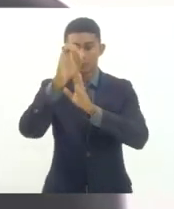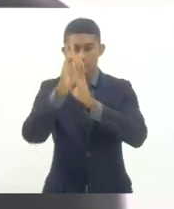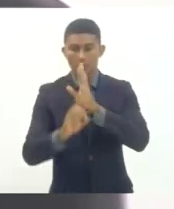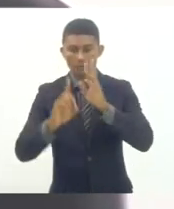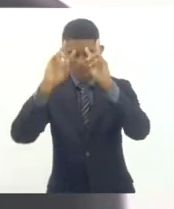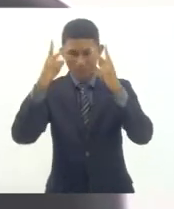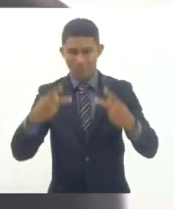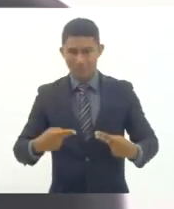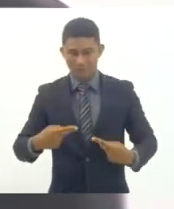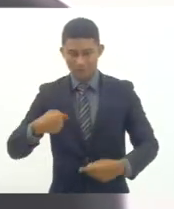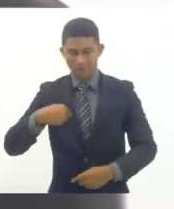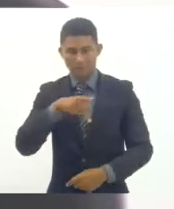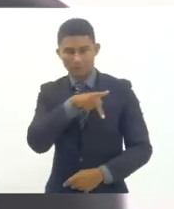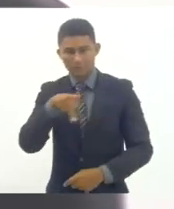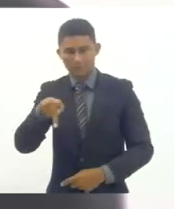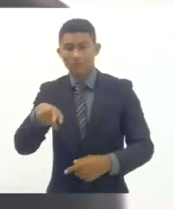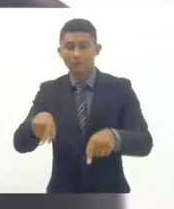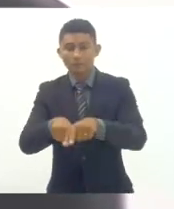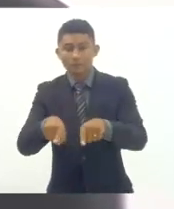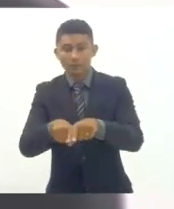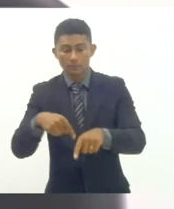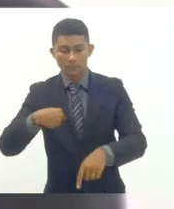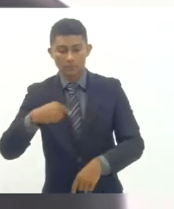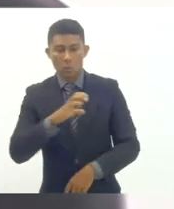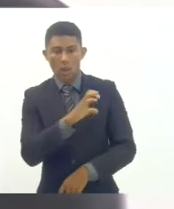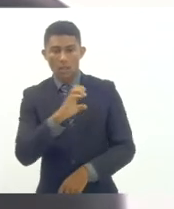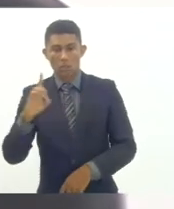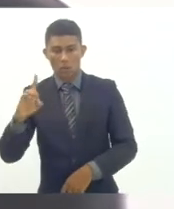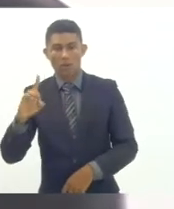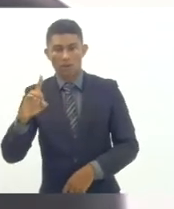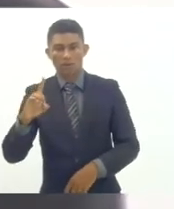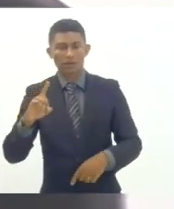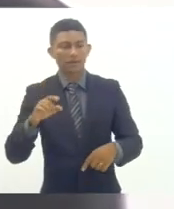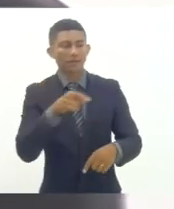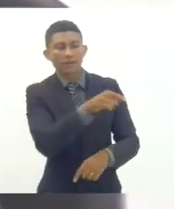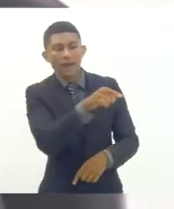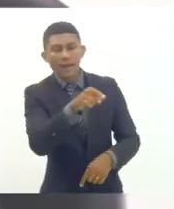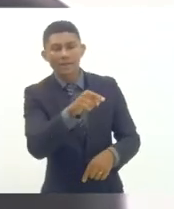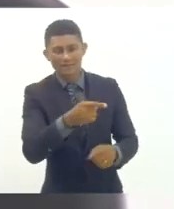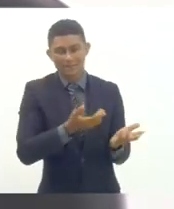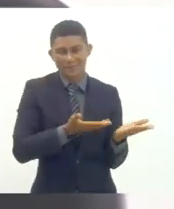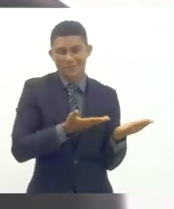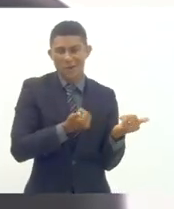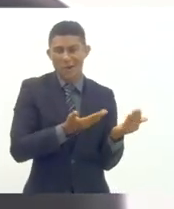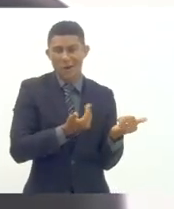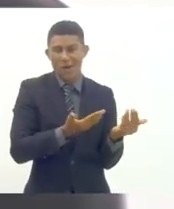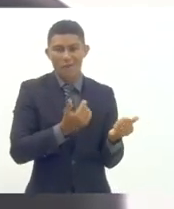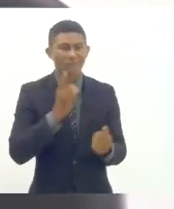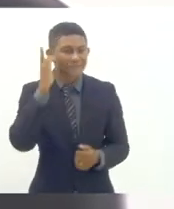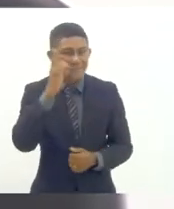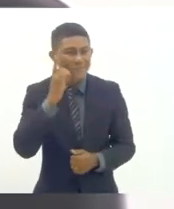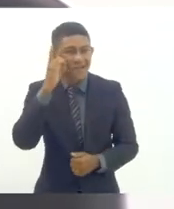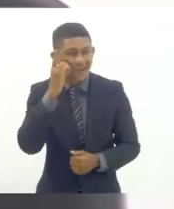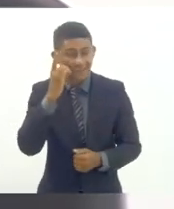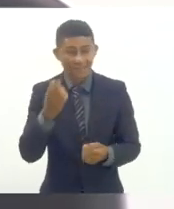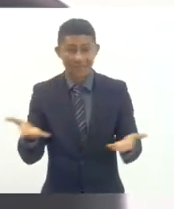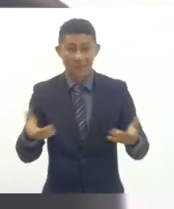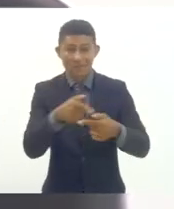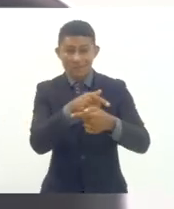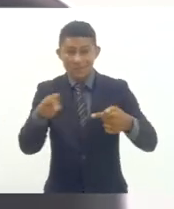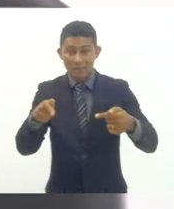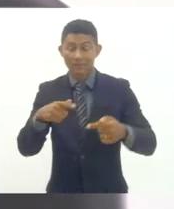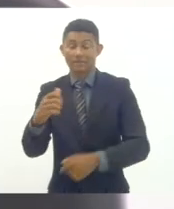a coordenadora do parlamento juvenil da casa que está justamente acontecendo nessa semana com 77